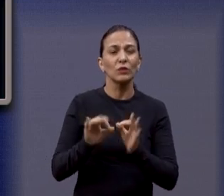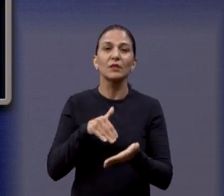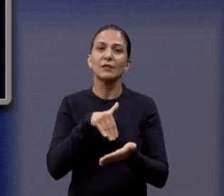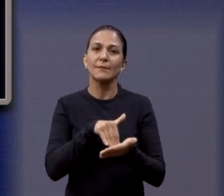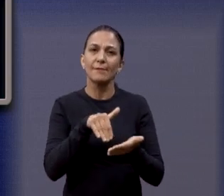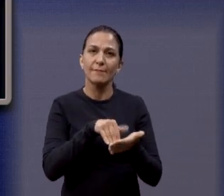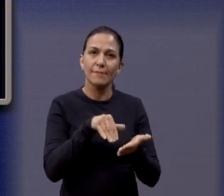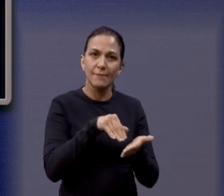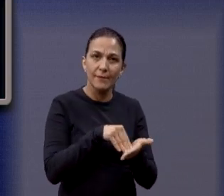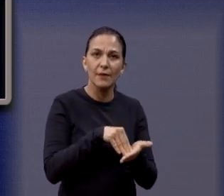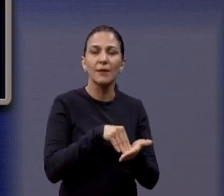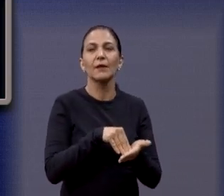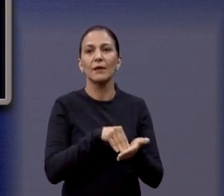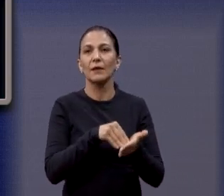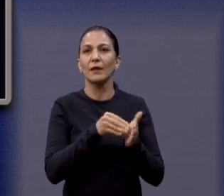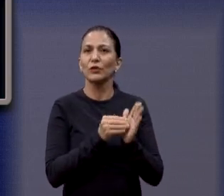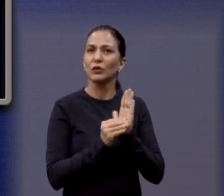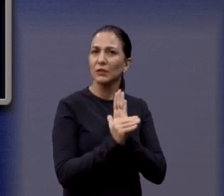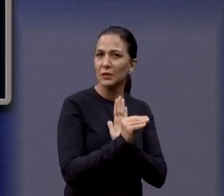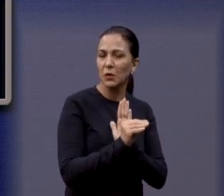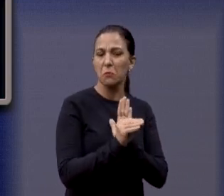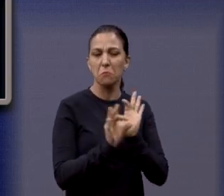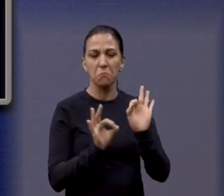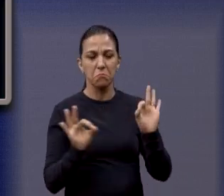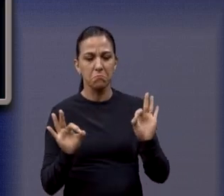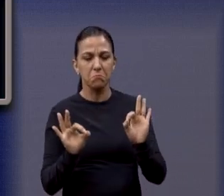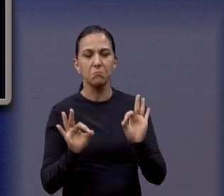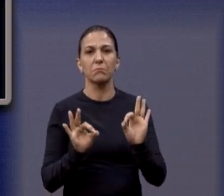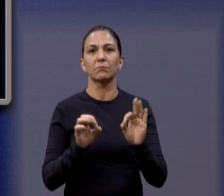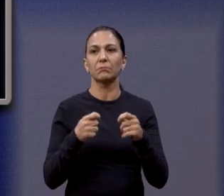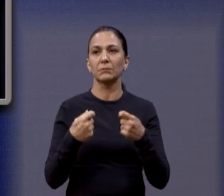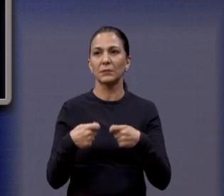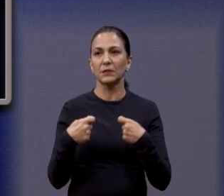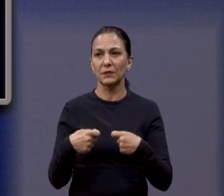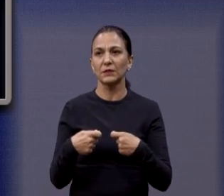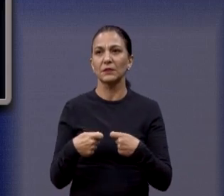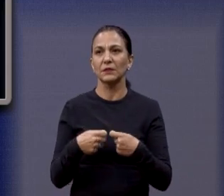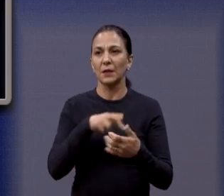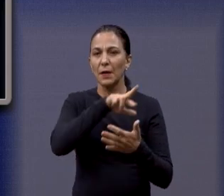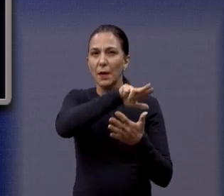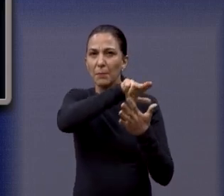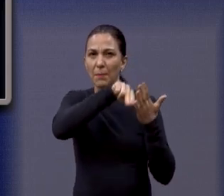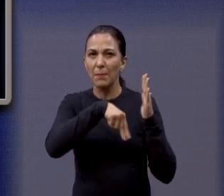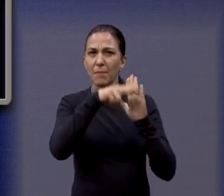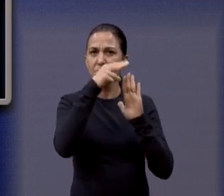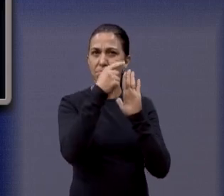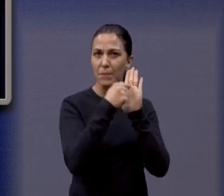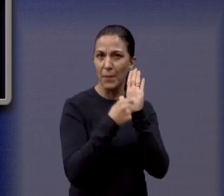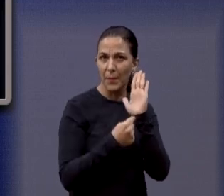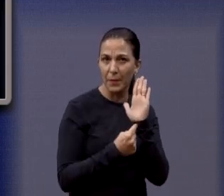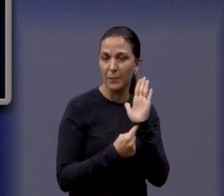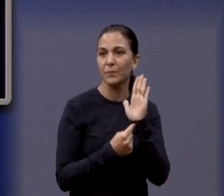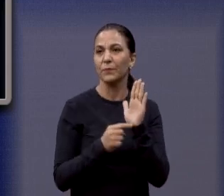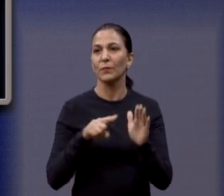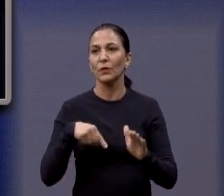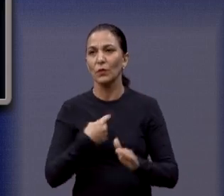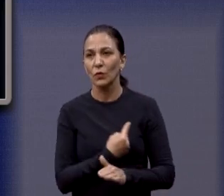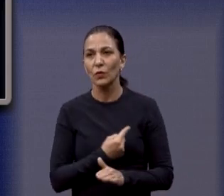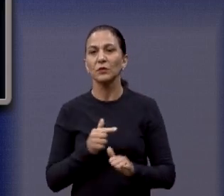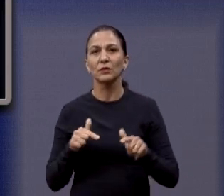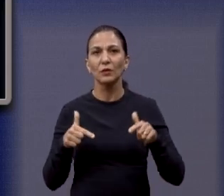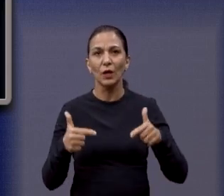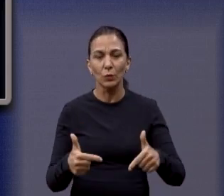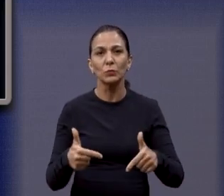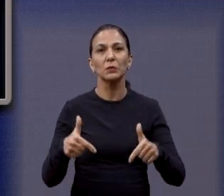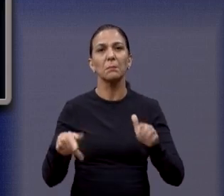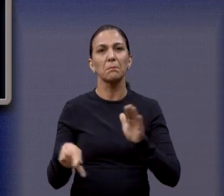secretarias da Prefeitura, para outras coisas também, não somente essas que eu acabei de falar para você. Então, estamos na luta